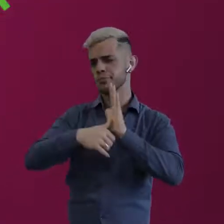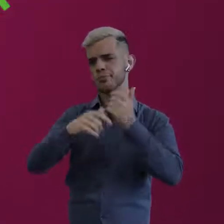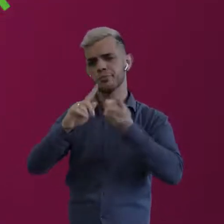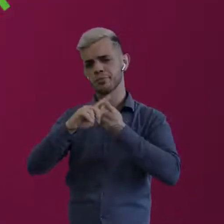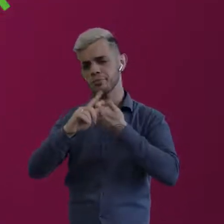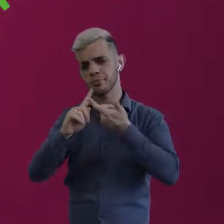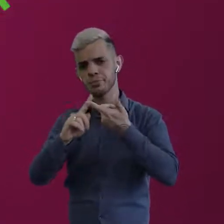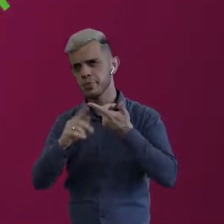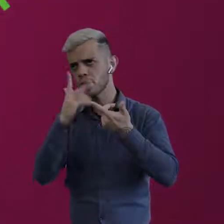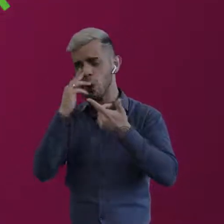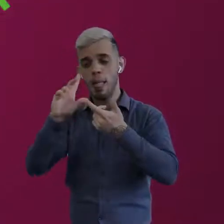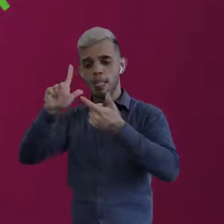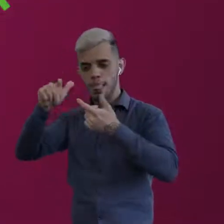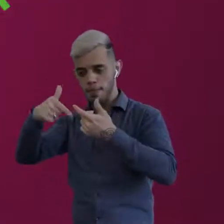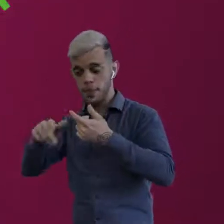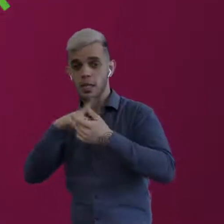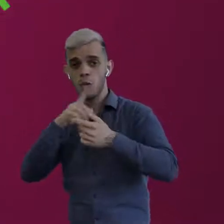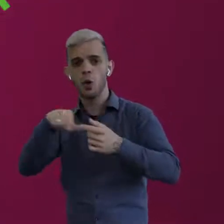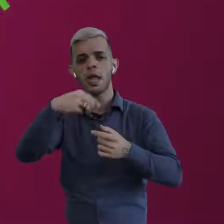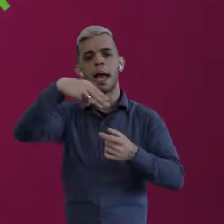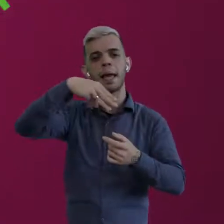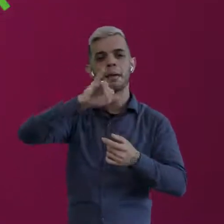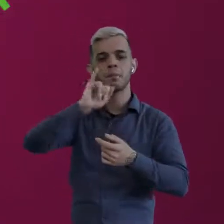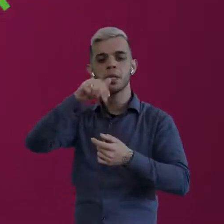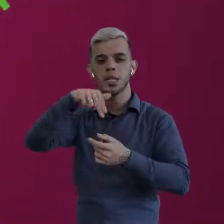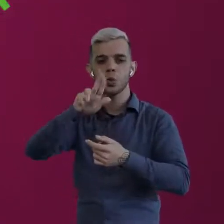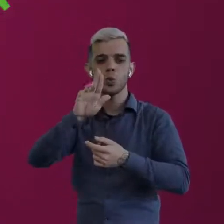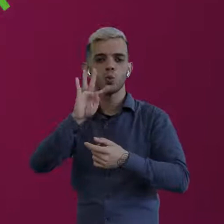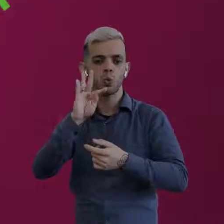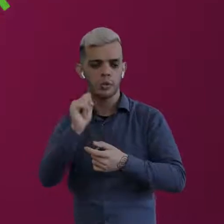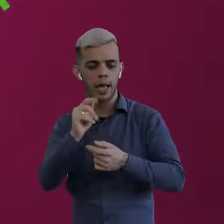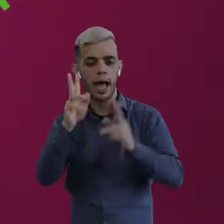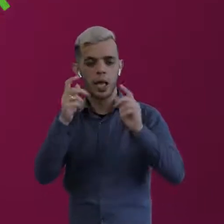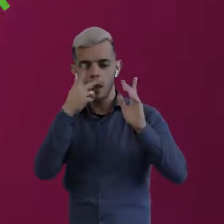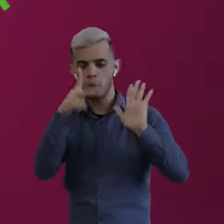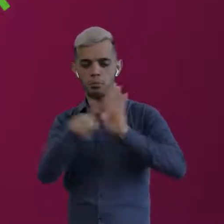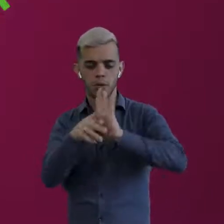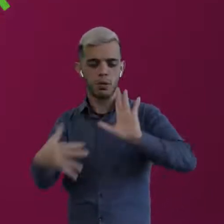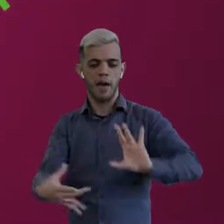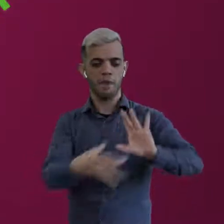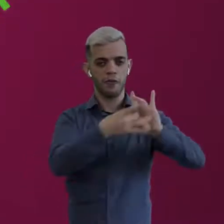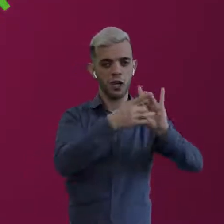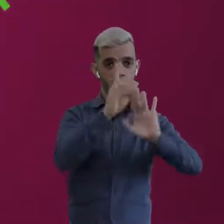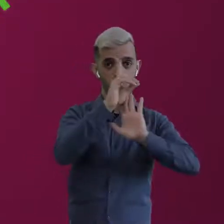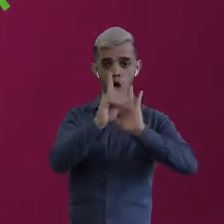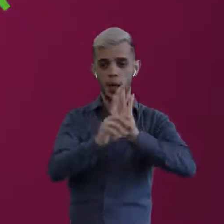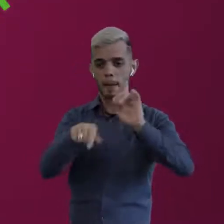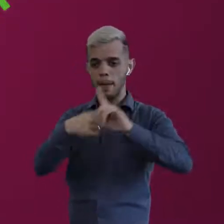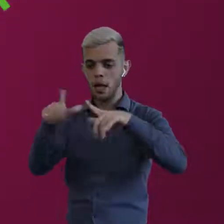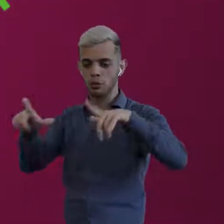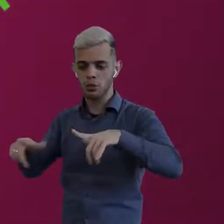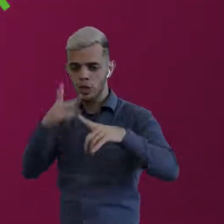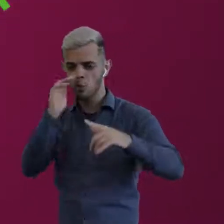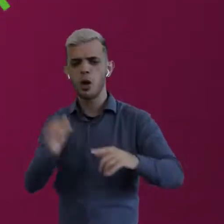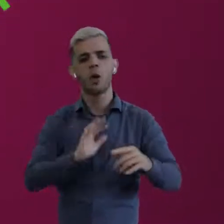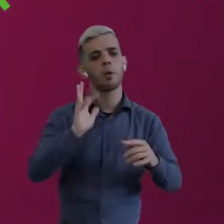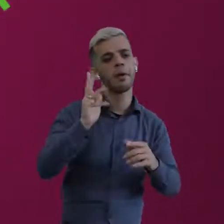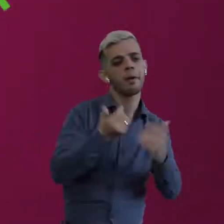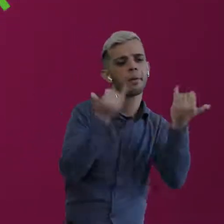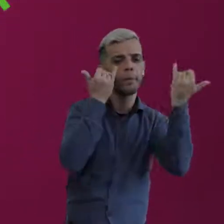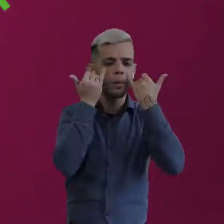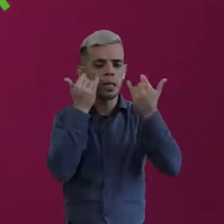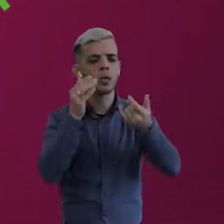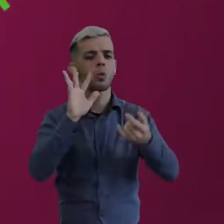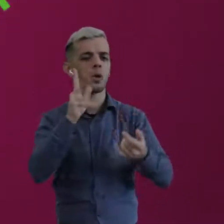emitir uma minuta, vamos fazer uma minuta de um termo de alienação, dizendo todos os dados,